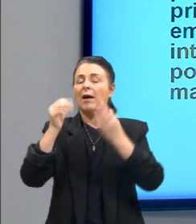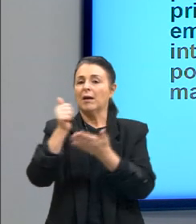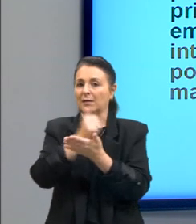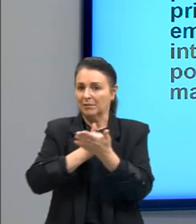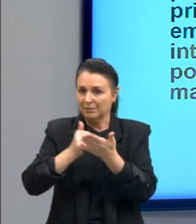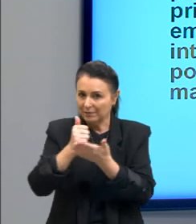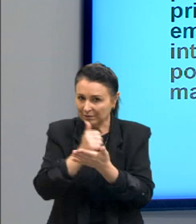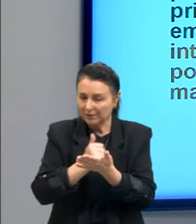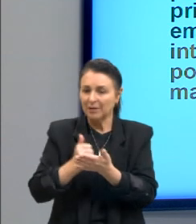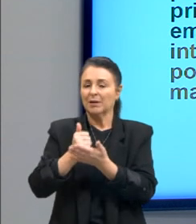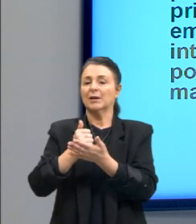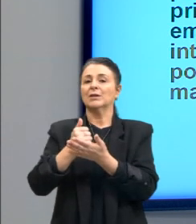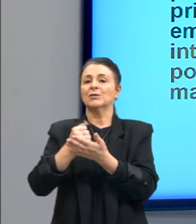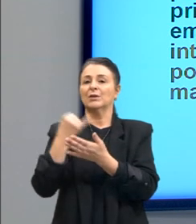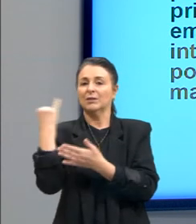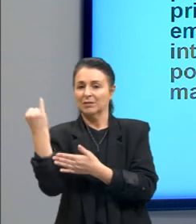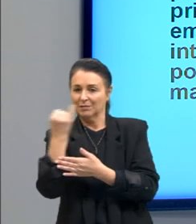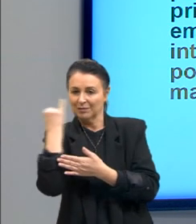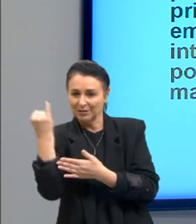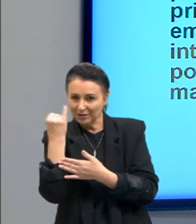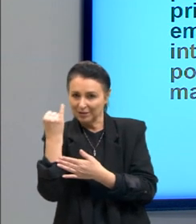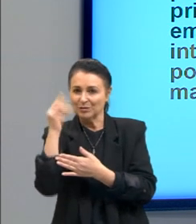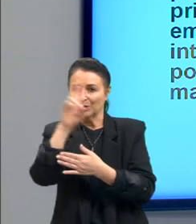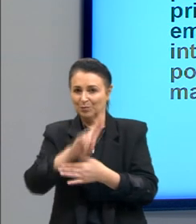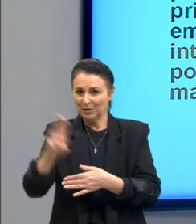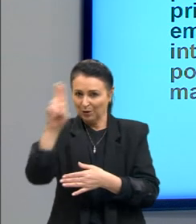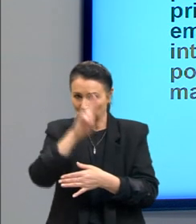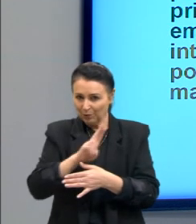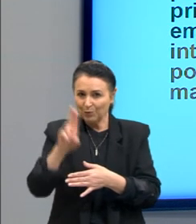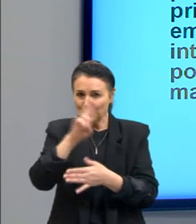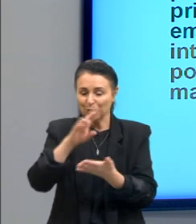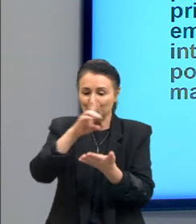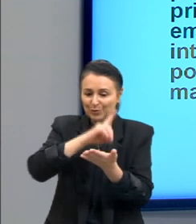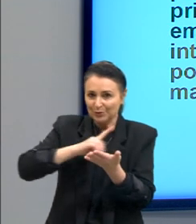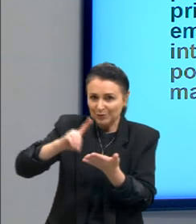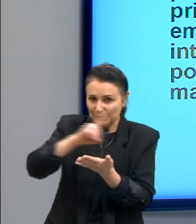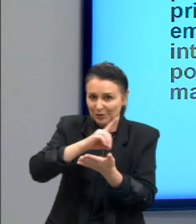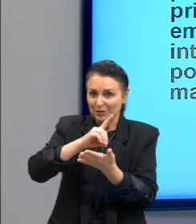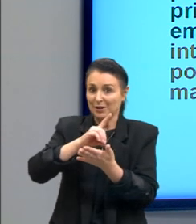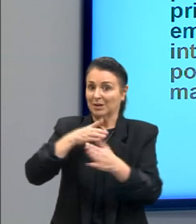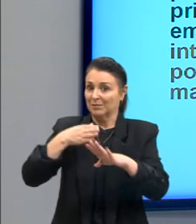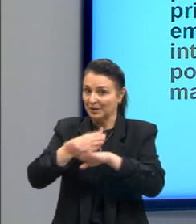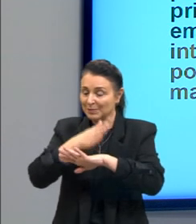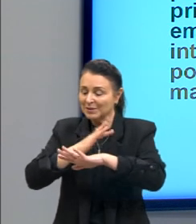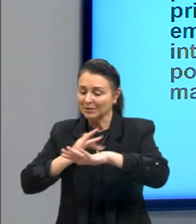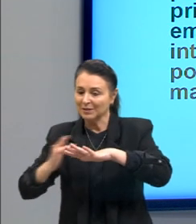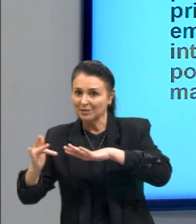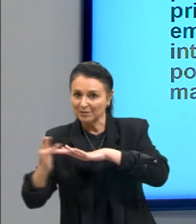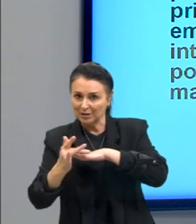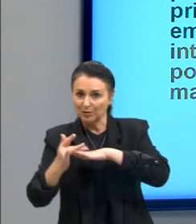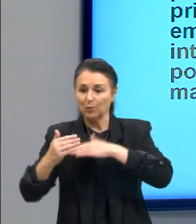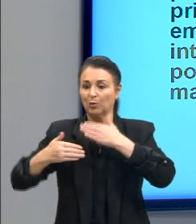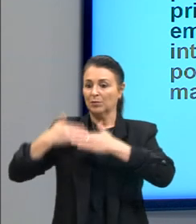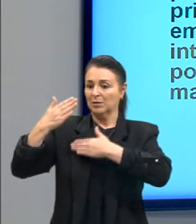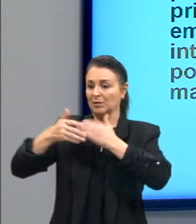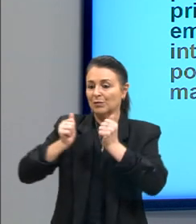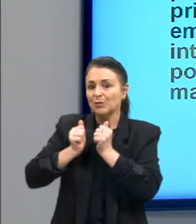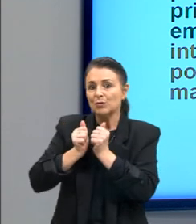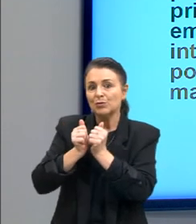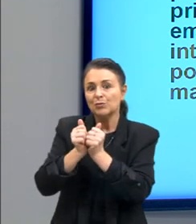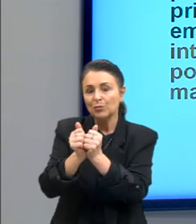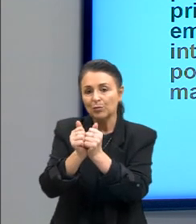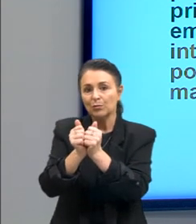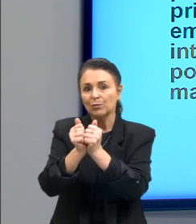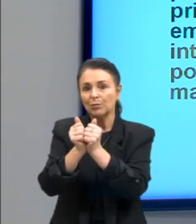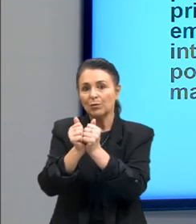democratizar o acesso a ferramentas digitais e a participação nas redes sociais tal processo foi acompanhado pela